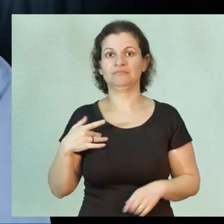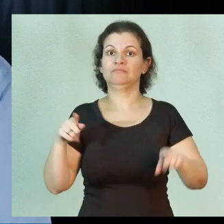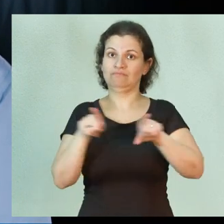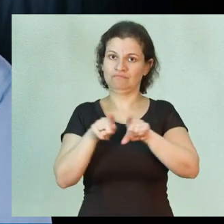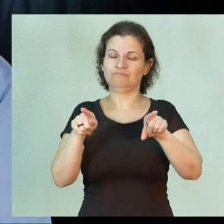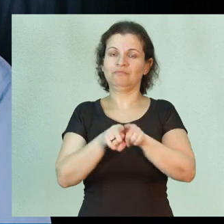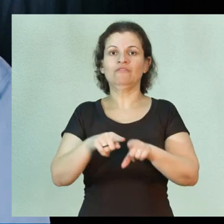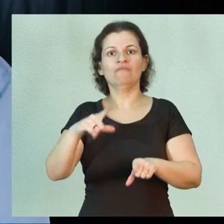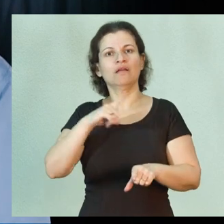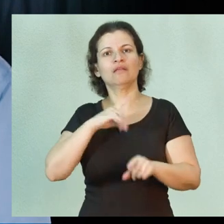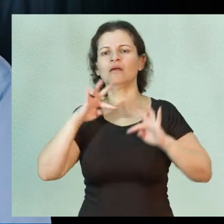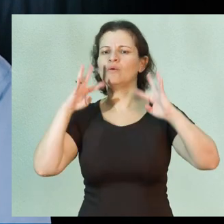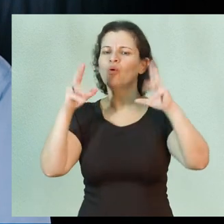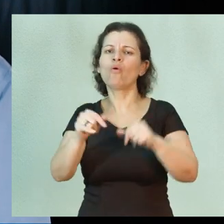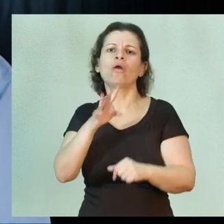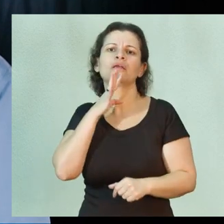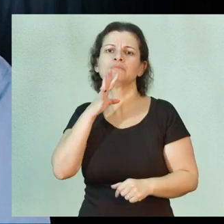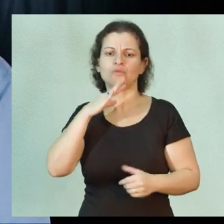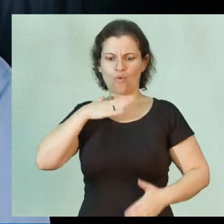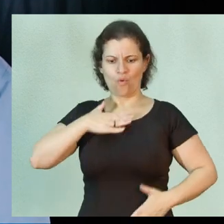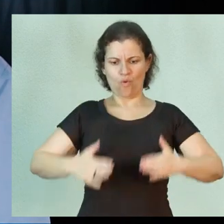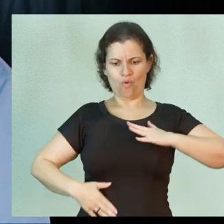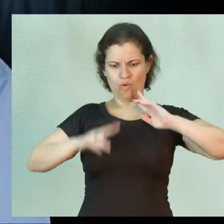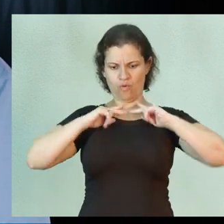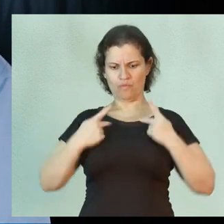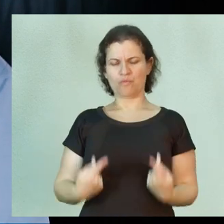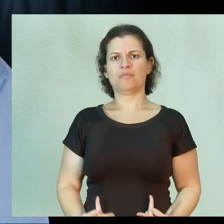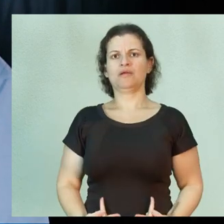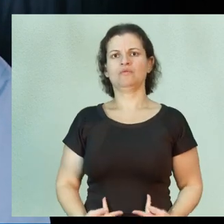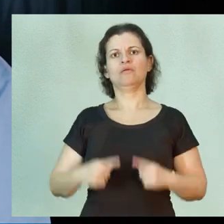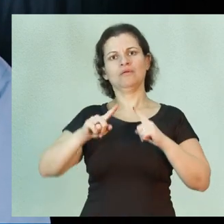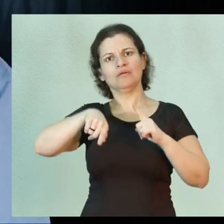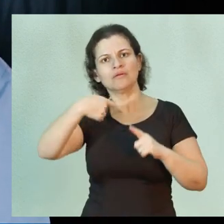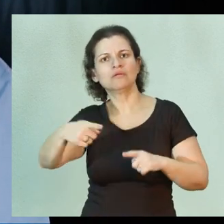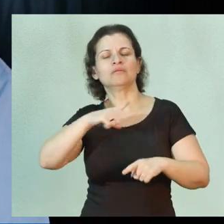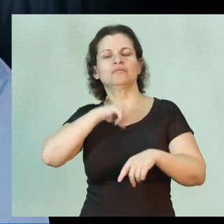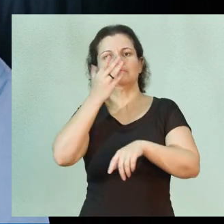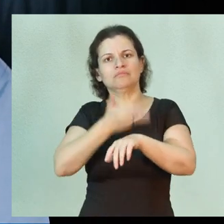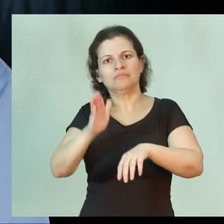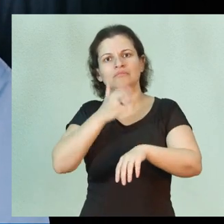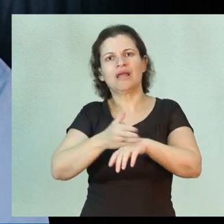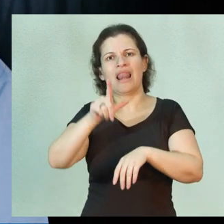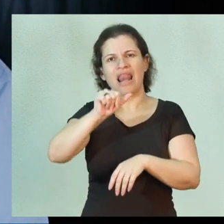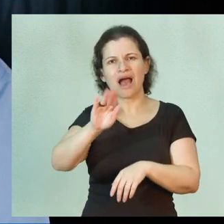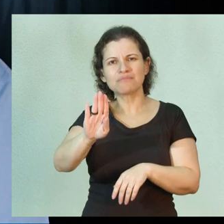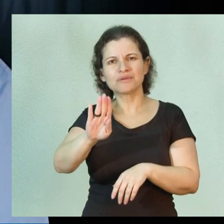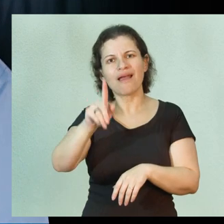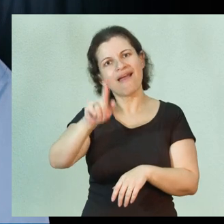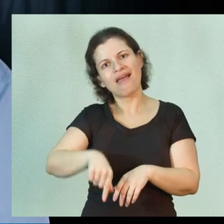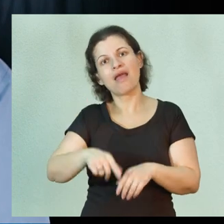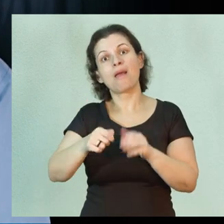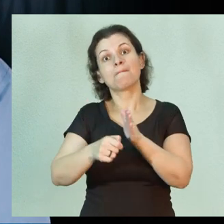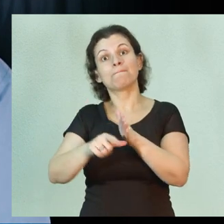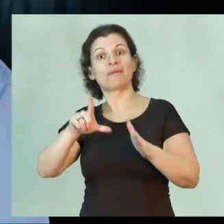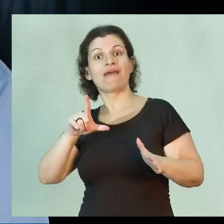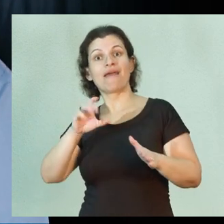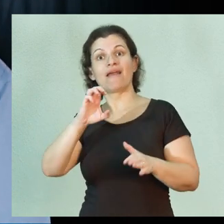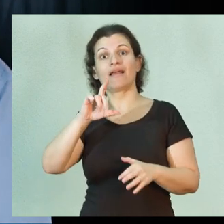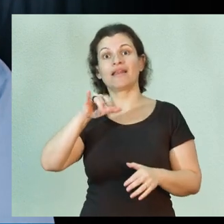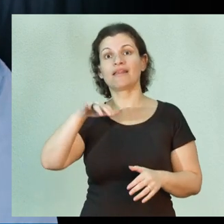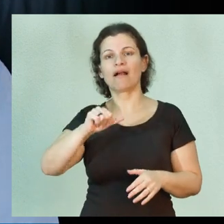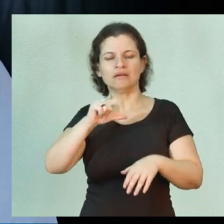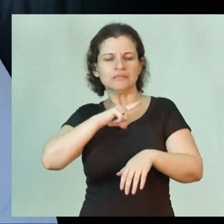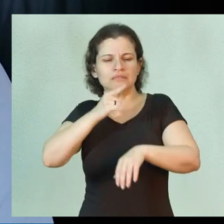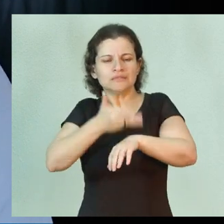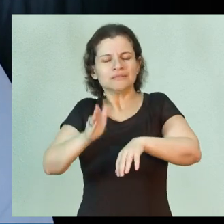então vai ter todo o conhecimento do corpo humano. Na sequência, ele tem treinamentos em laboratórios, chamadas pré-clínicas, onde ele tem o